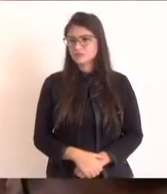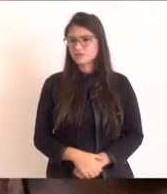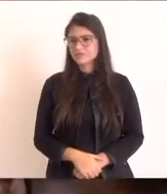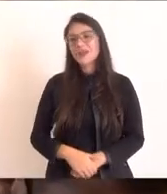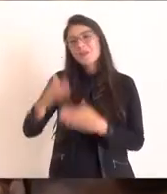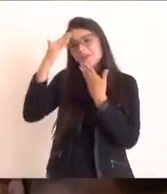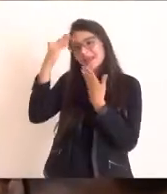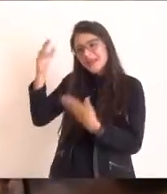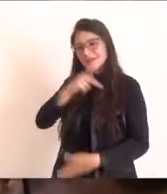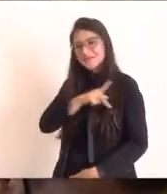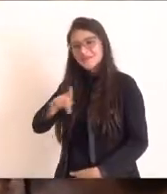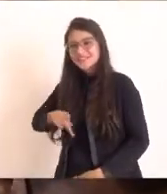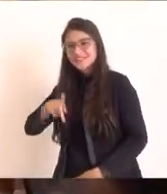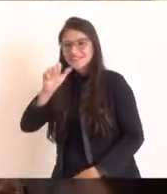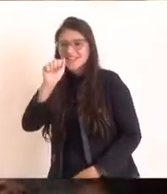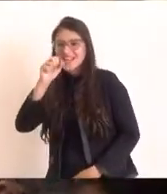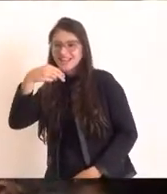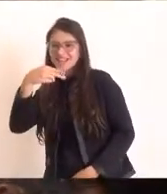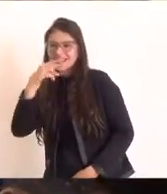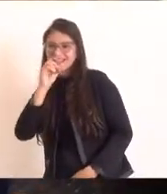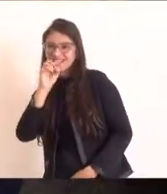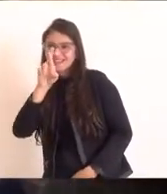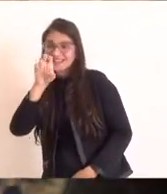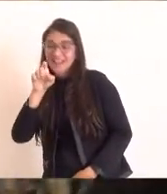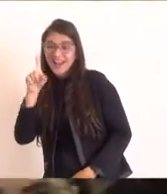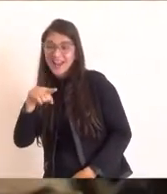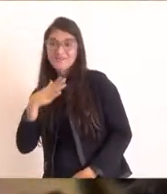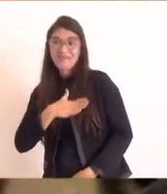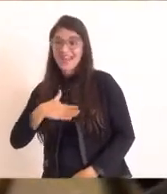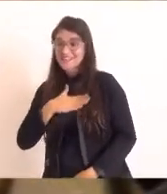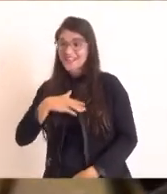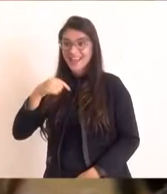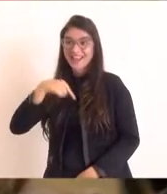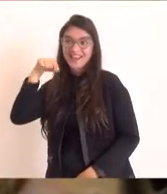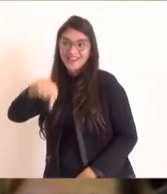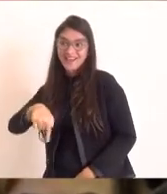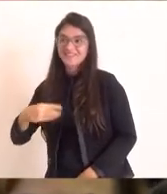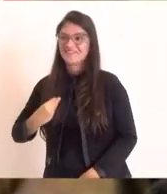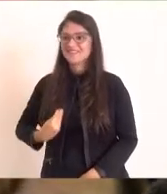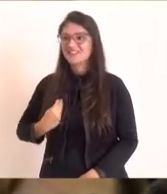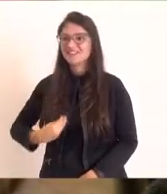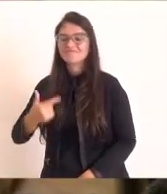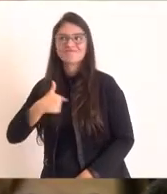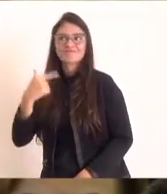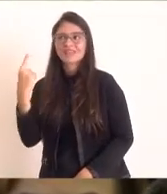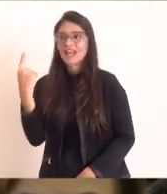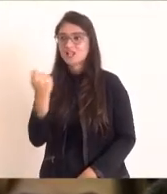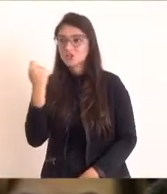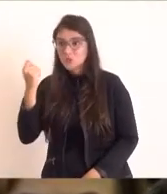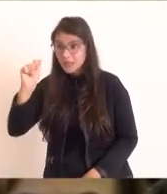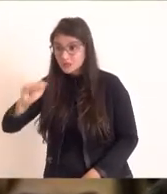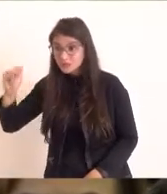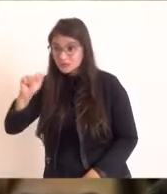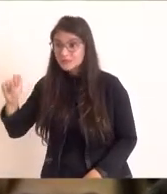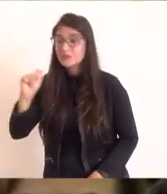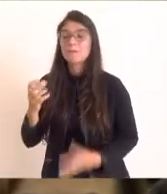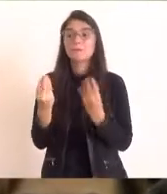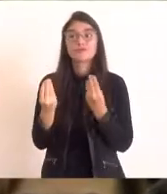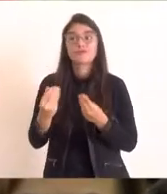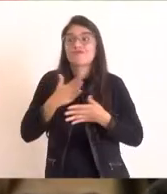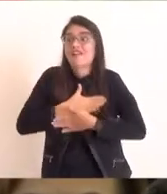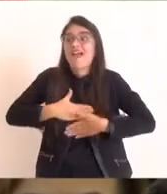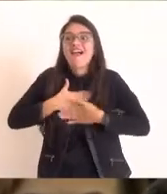Obrigado, presidente André Siciliano. Prazer em estar presente. Nossa associação se sente muito honrada em ter sido convidada.